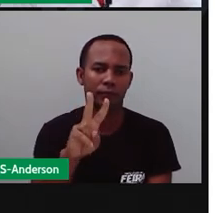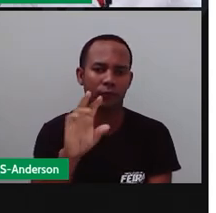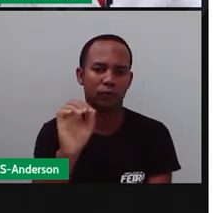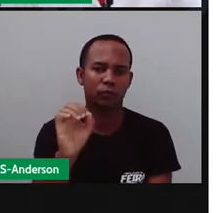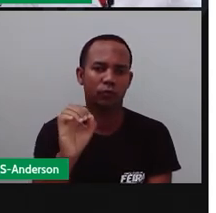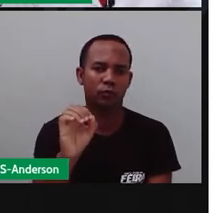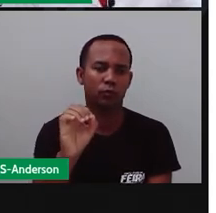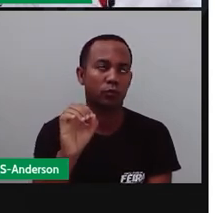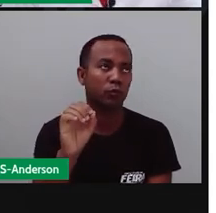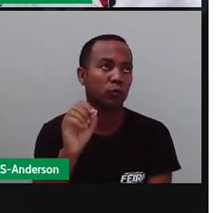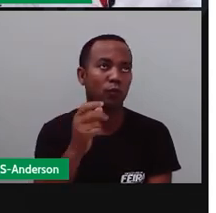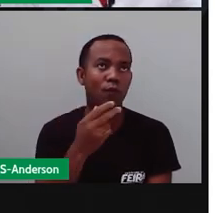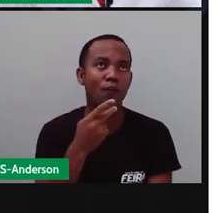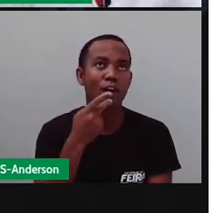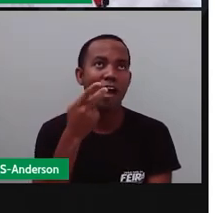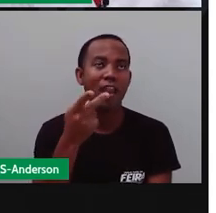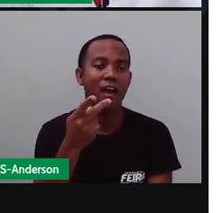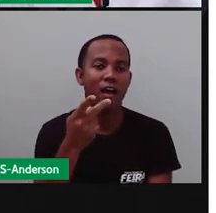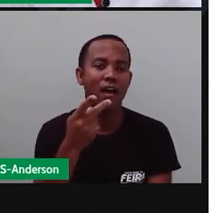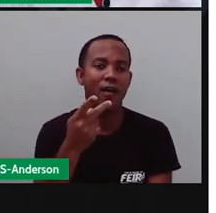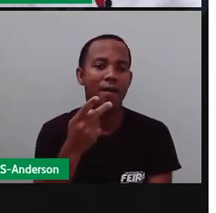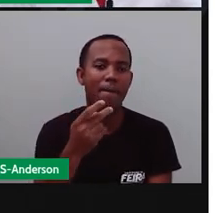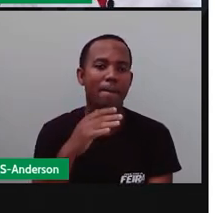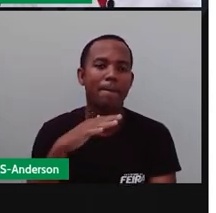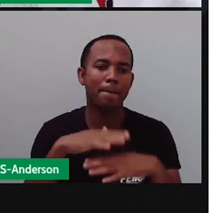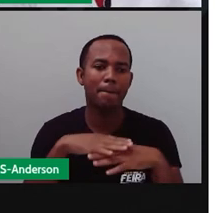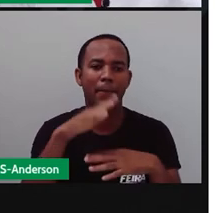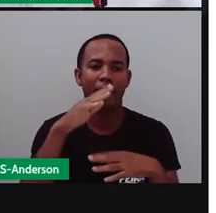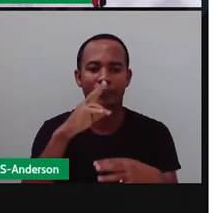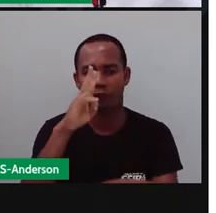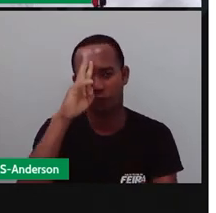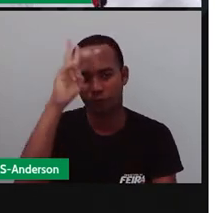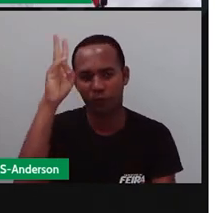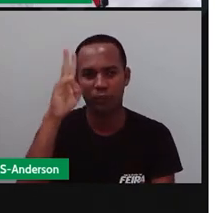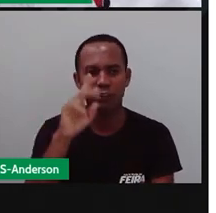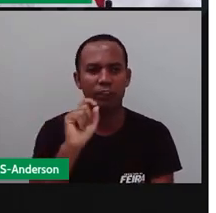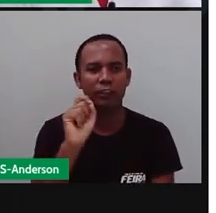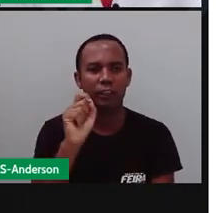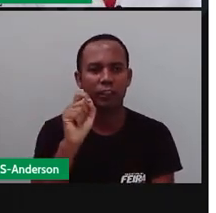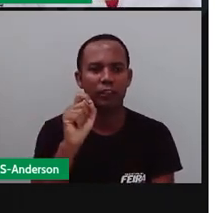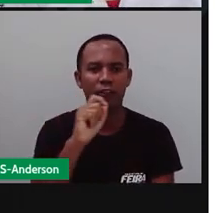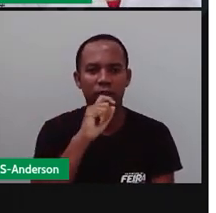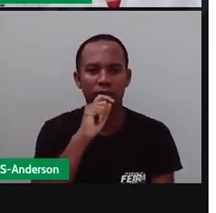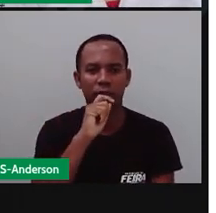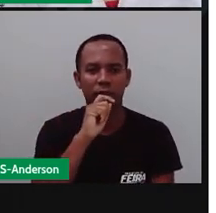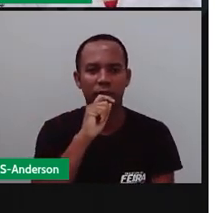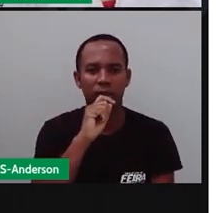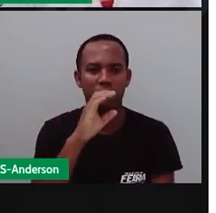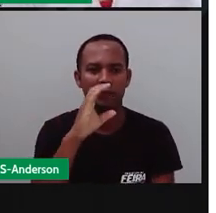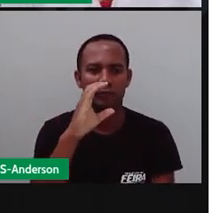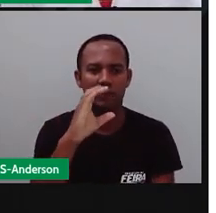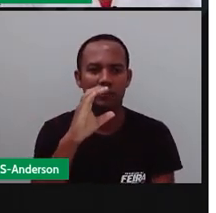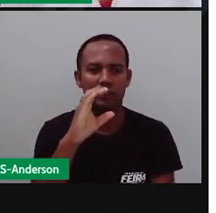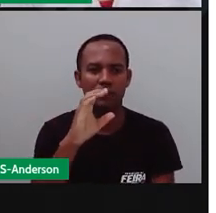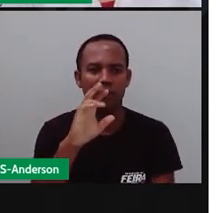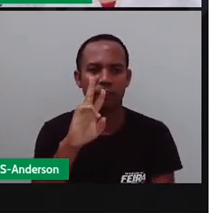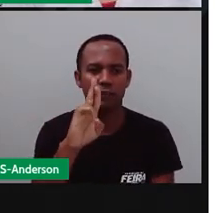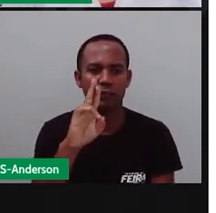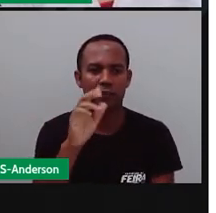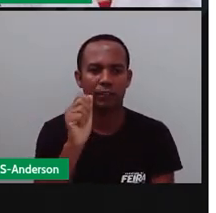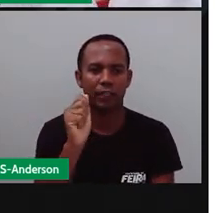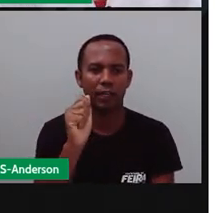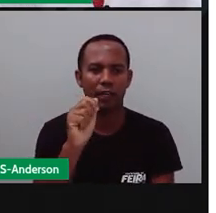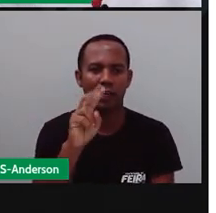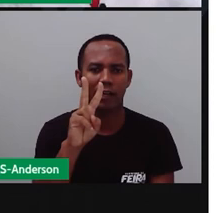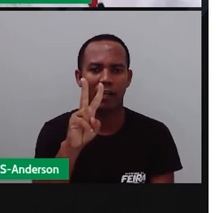Cravo. Quem é o mais forte? O cravo ou o voo? U. Cravo. Ó. Então,